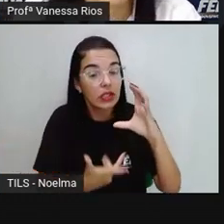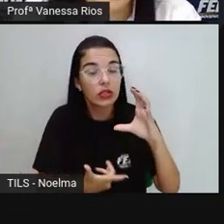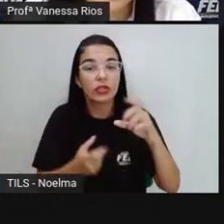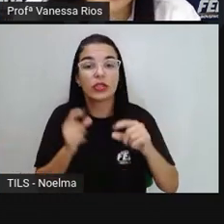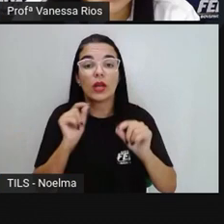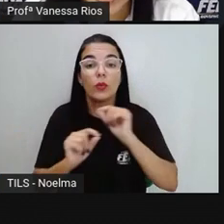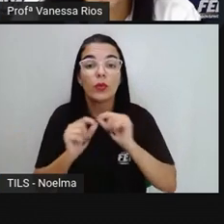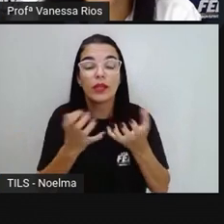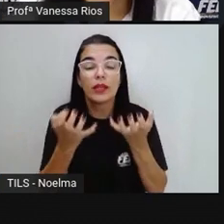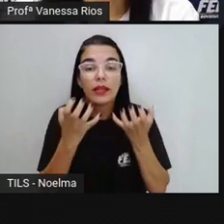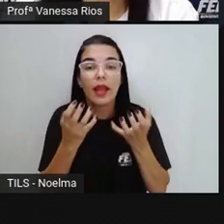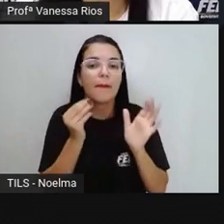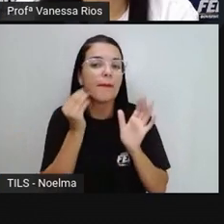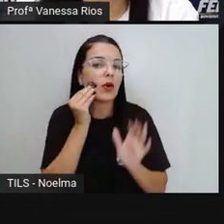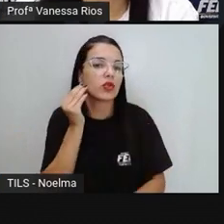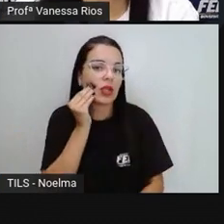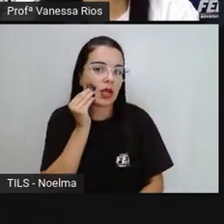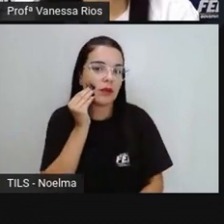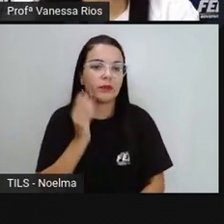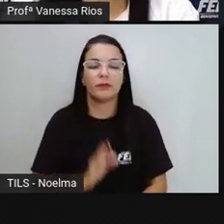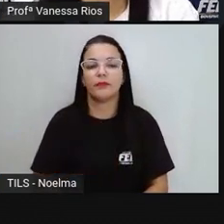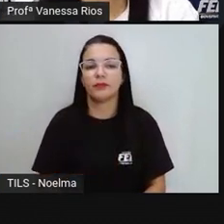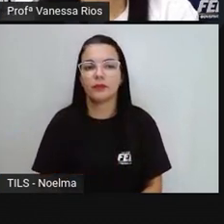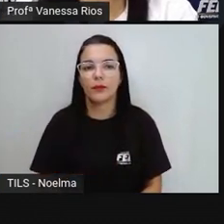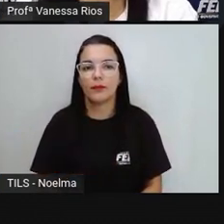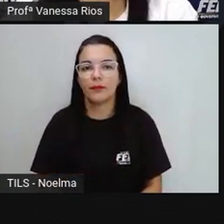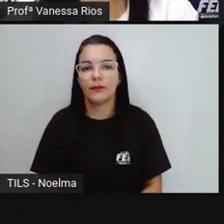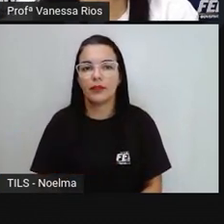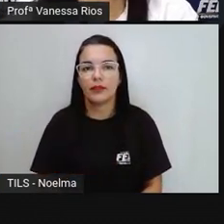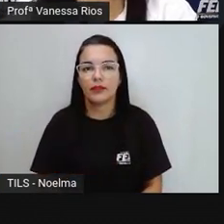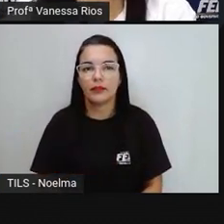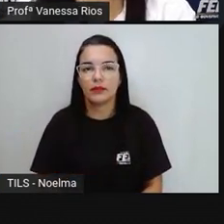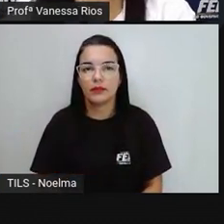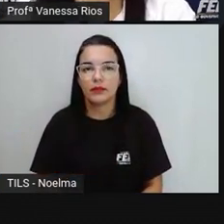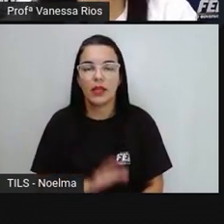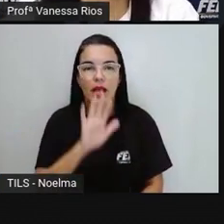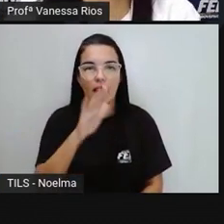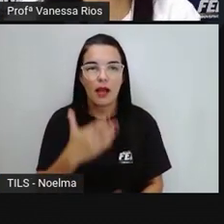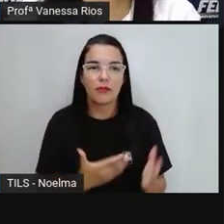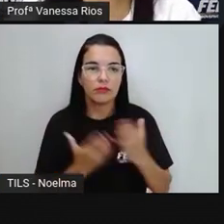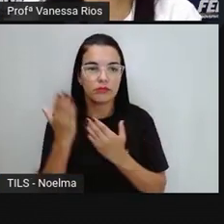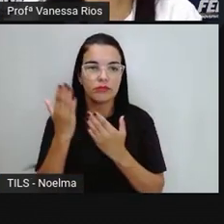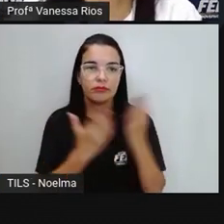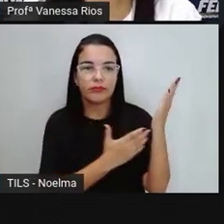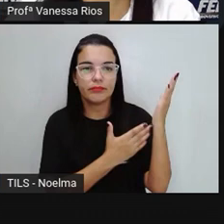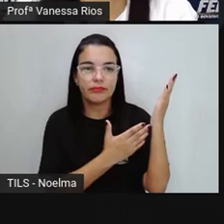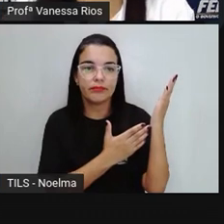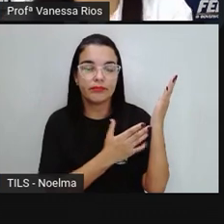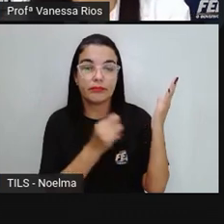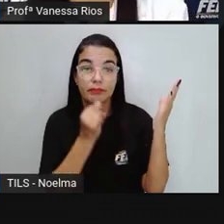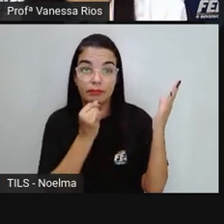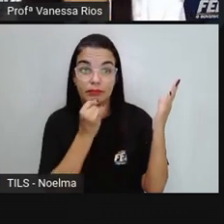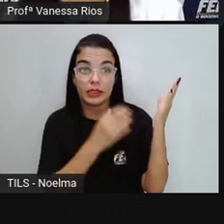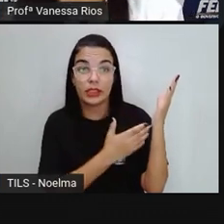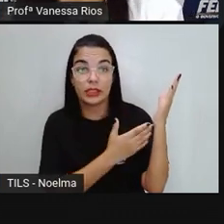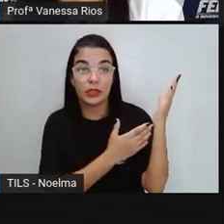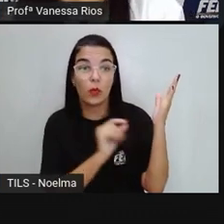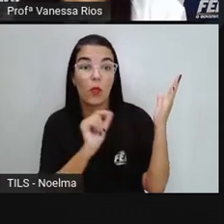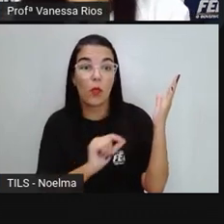representar. A gente observa, por exemplo, que os mapas podem ser mapas